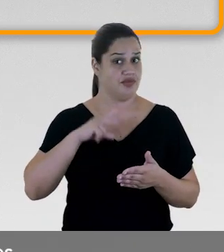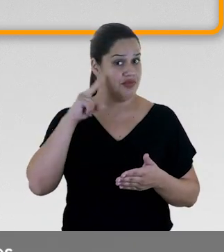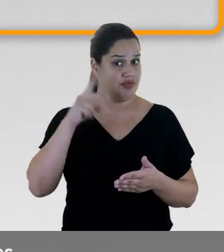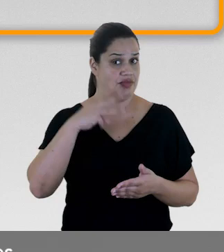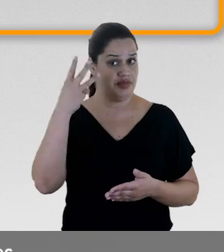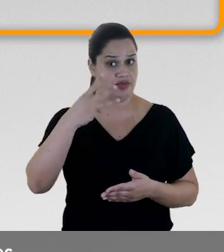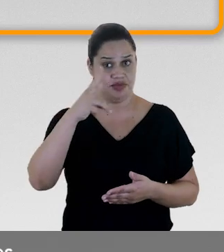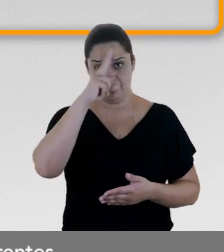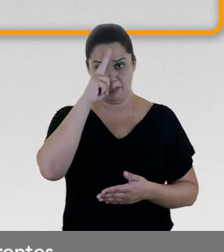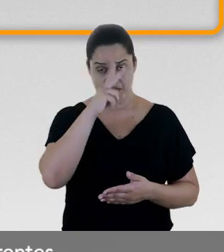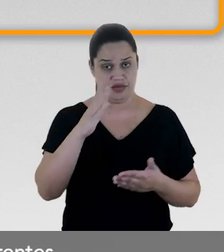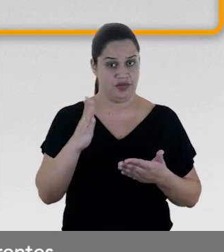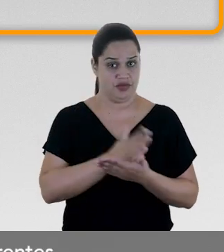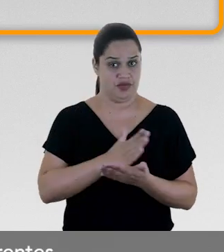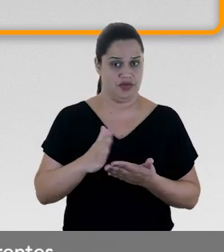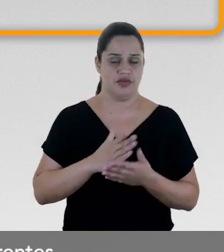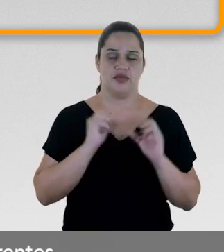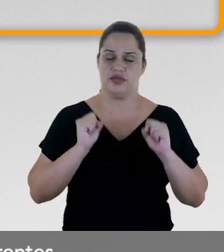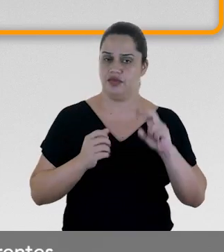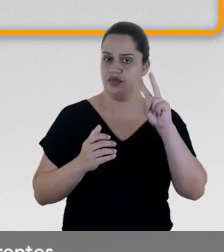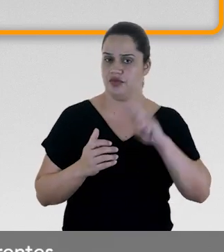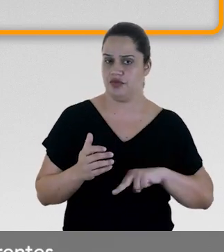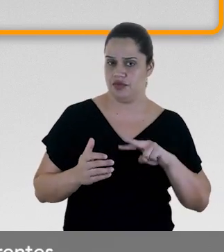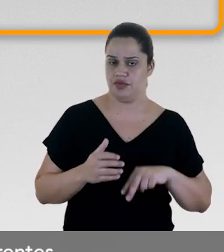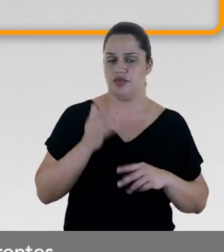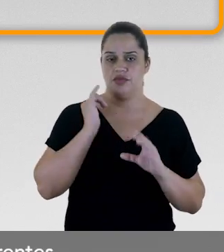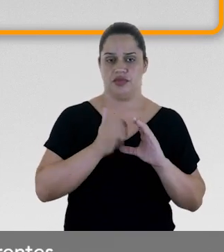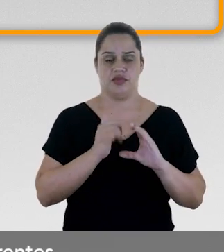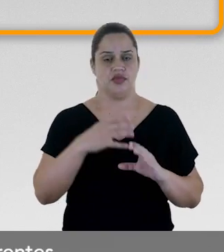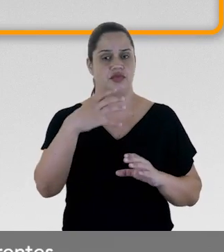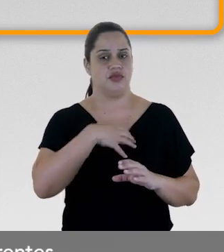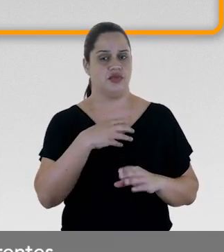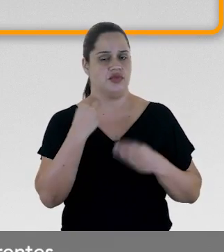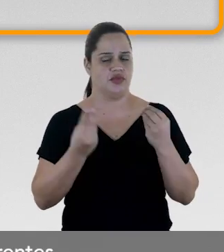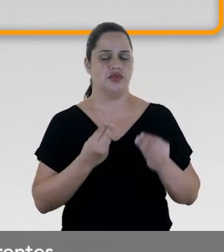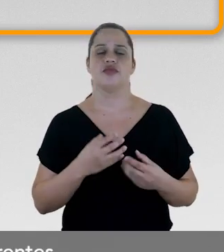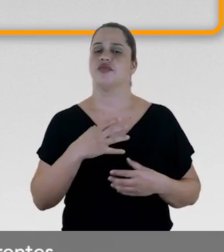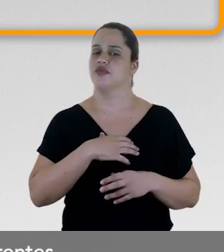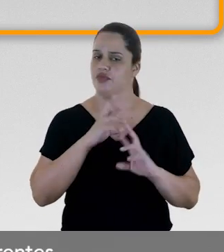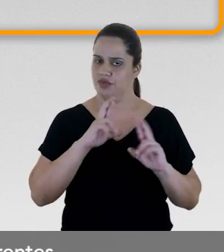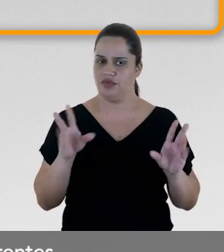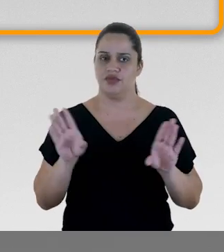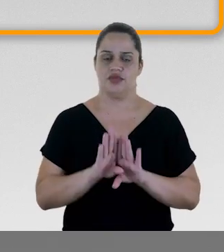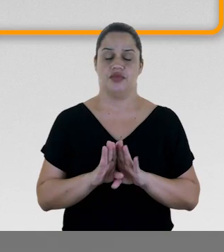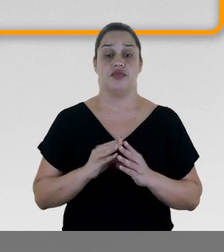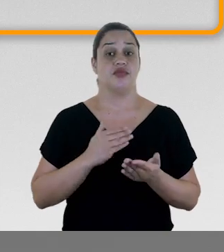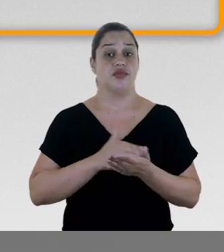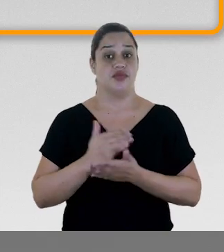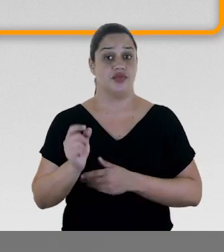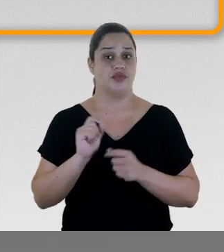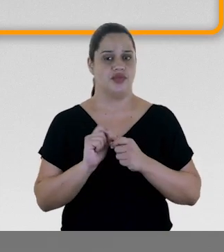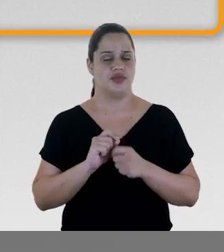independentes, você pode ler esses três contos de maneiras diferentes. Comece com o conto de